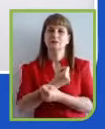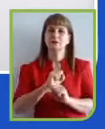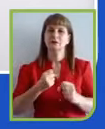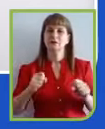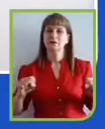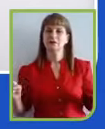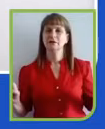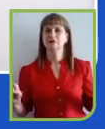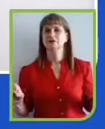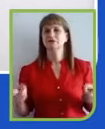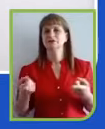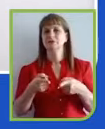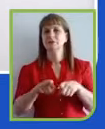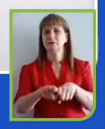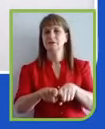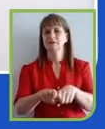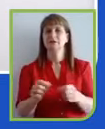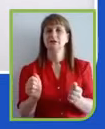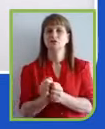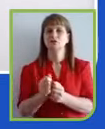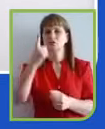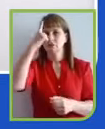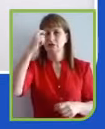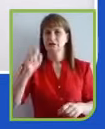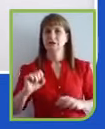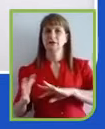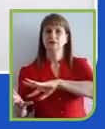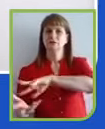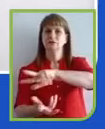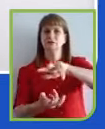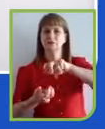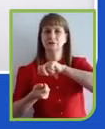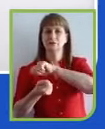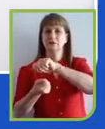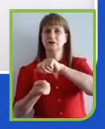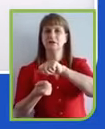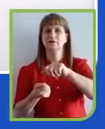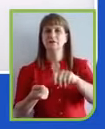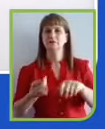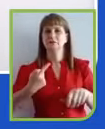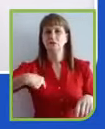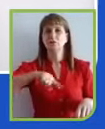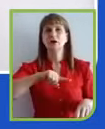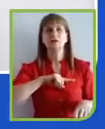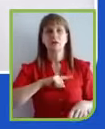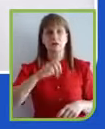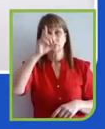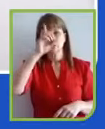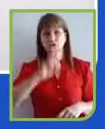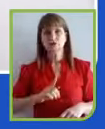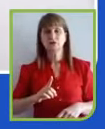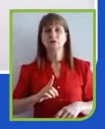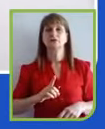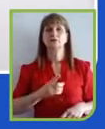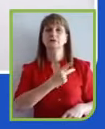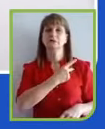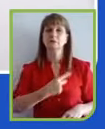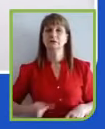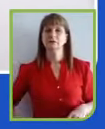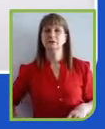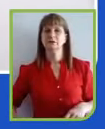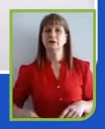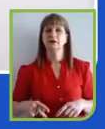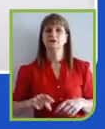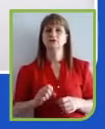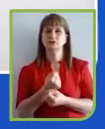profita. Acho que, para nós, como executivos de grandes empresas, de grandes instituições, é sempre um